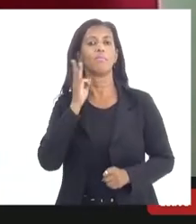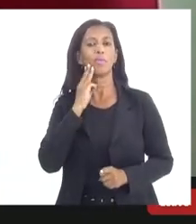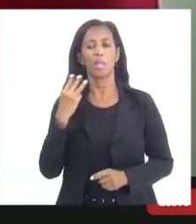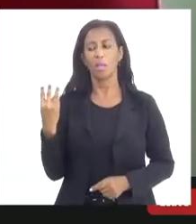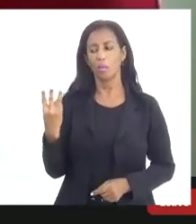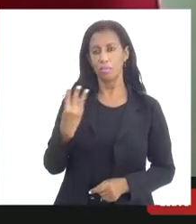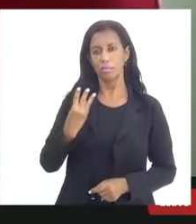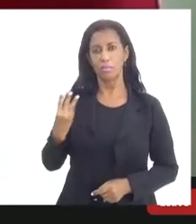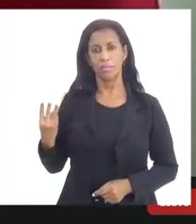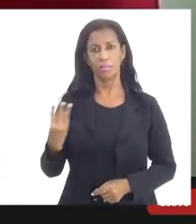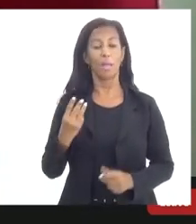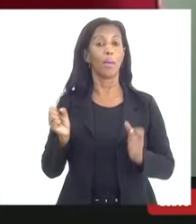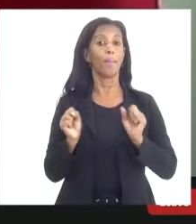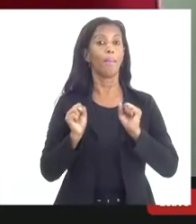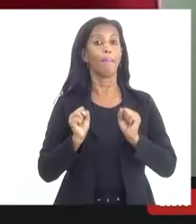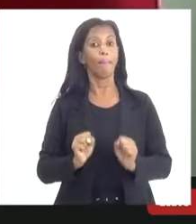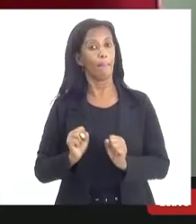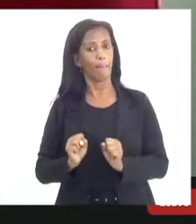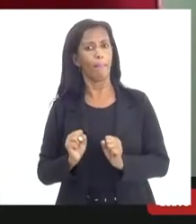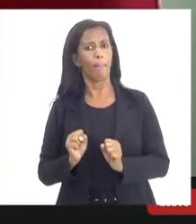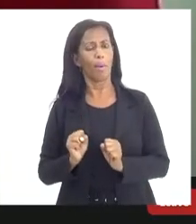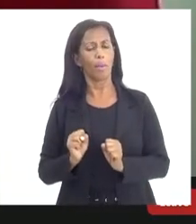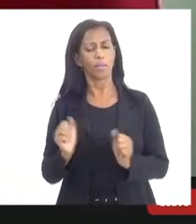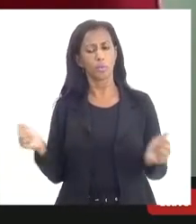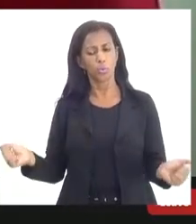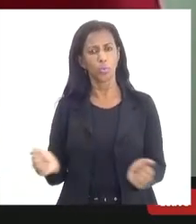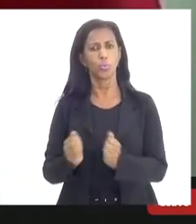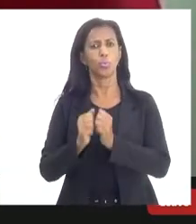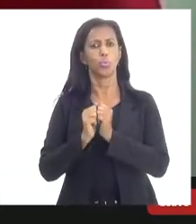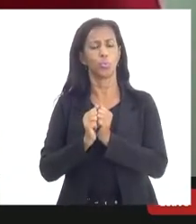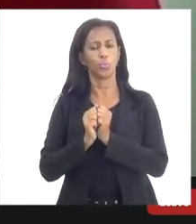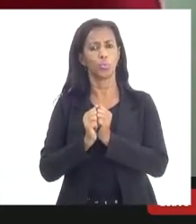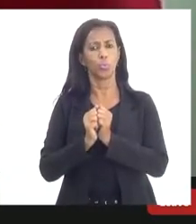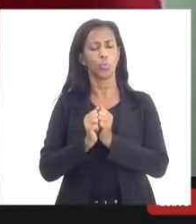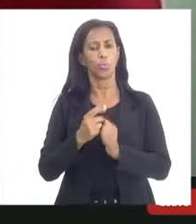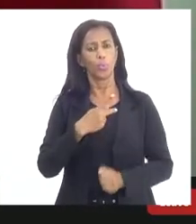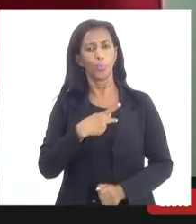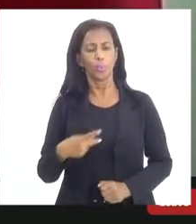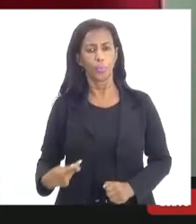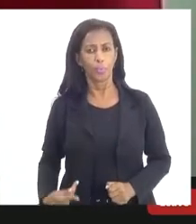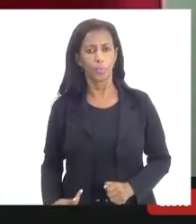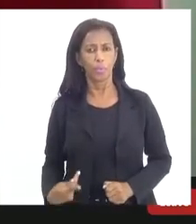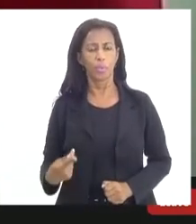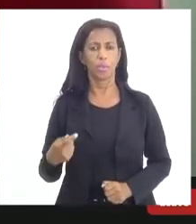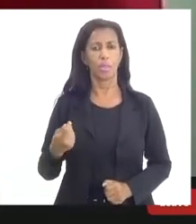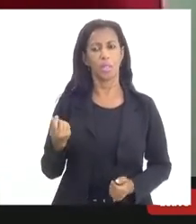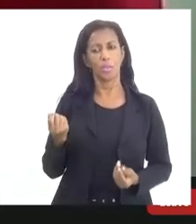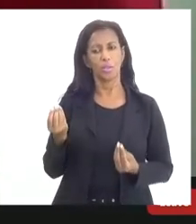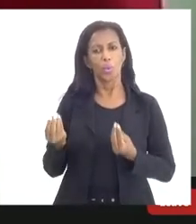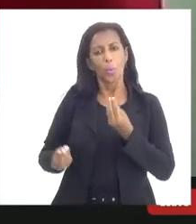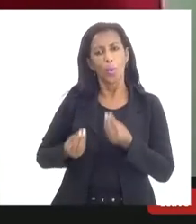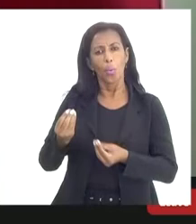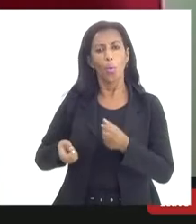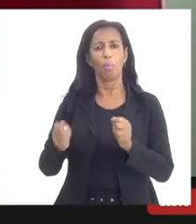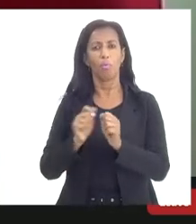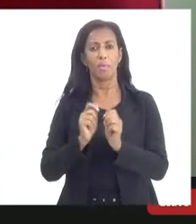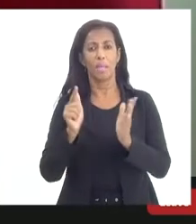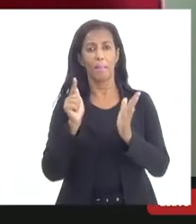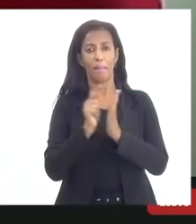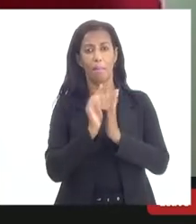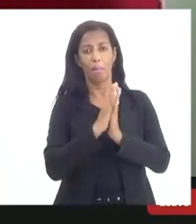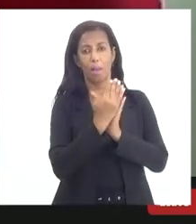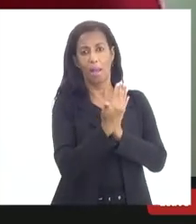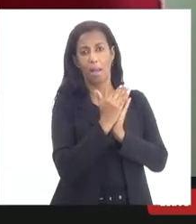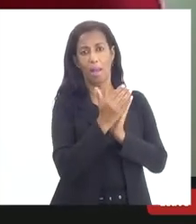eu para que a gente possa buscar com o presidente aí a possibilidade de fazer essa cartiga né